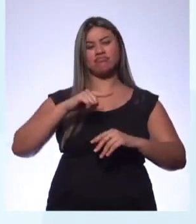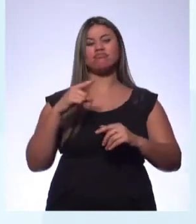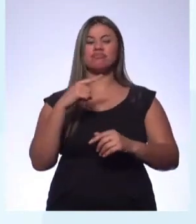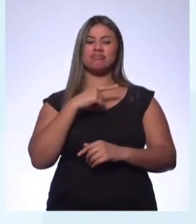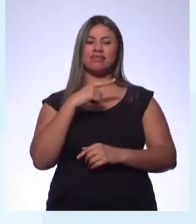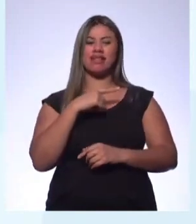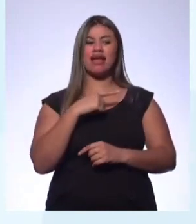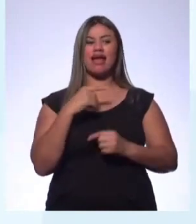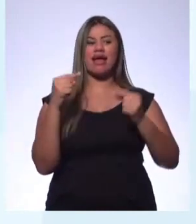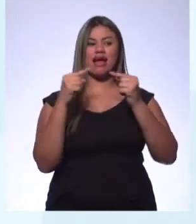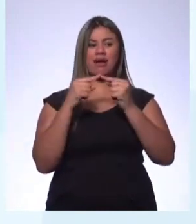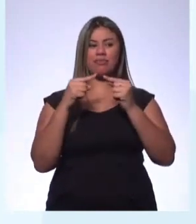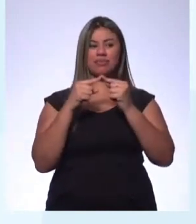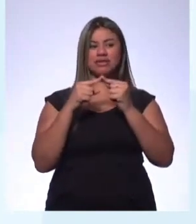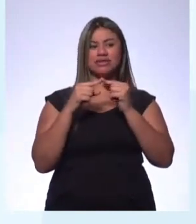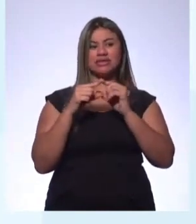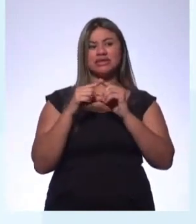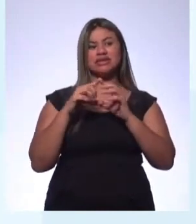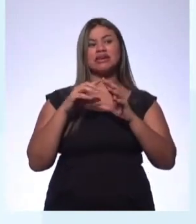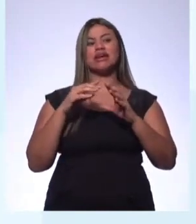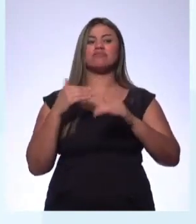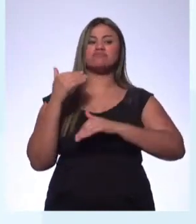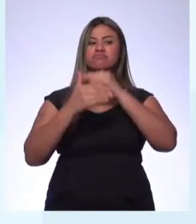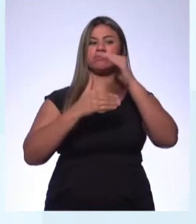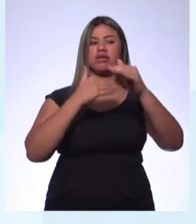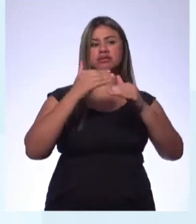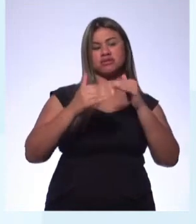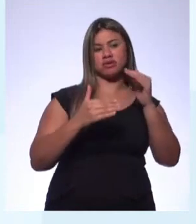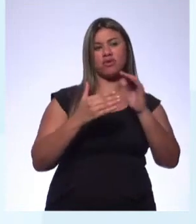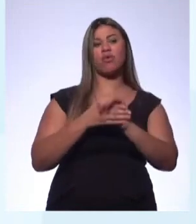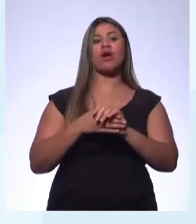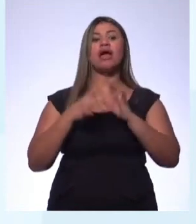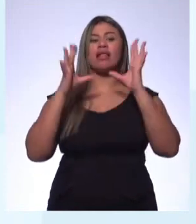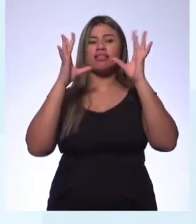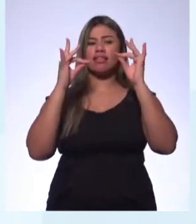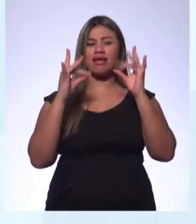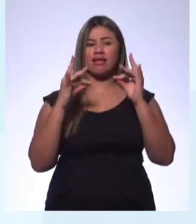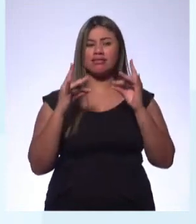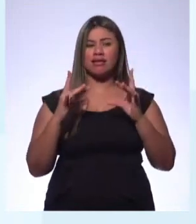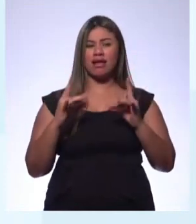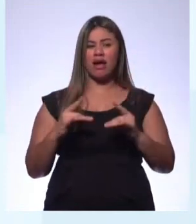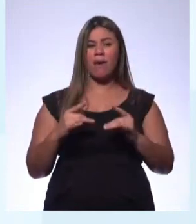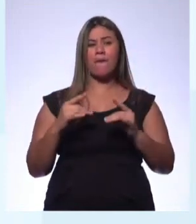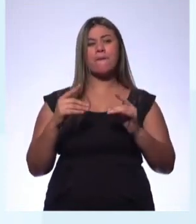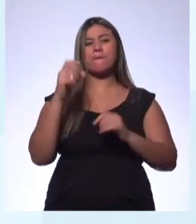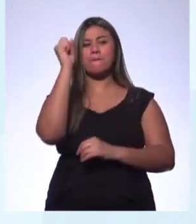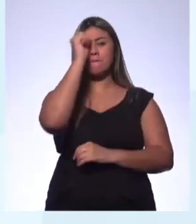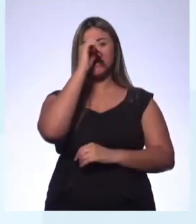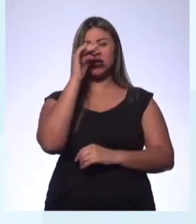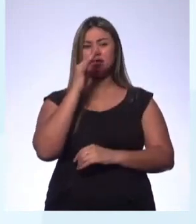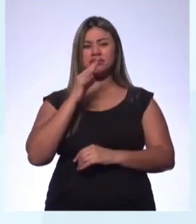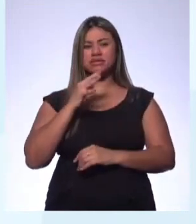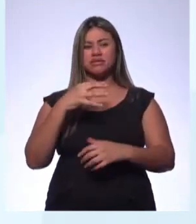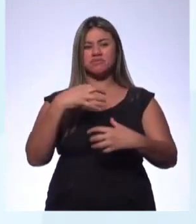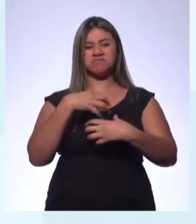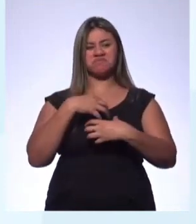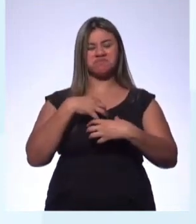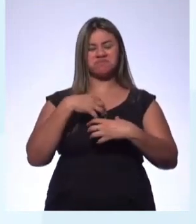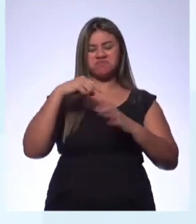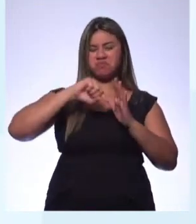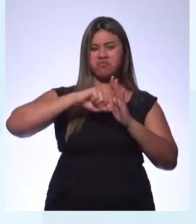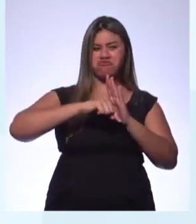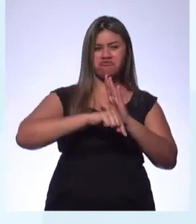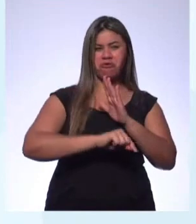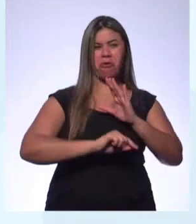Muito mais de formação que de exaltação. É um livro que descreve, pormenorizadamente, o Brasil profundo, abandonado,